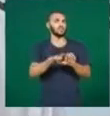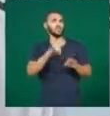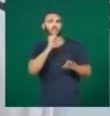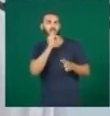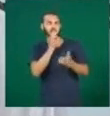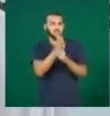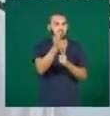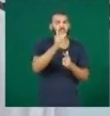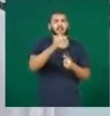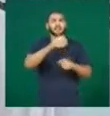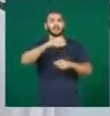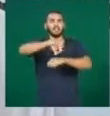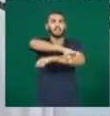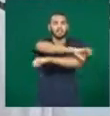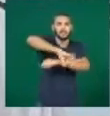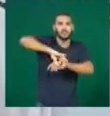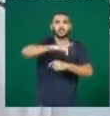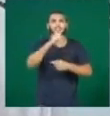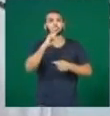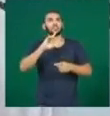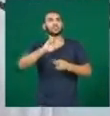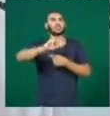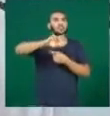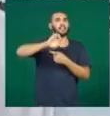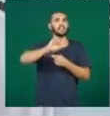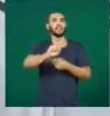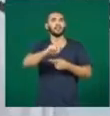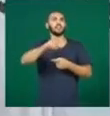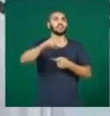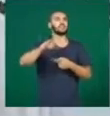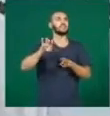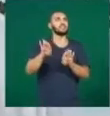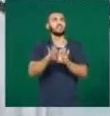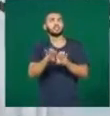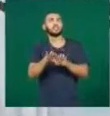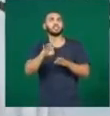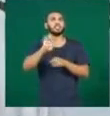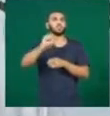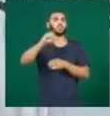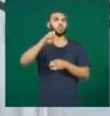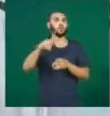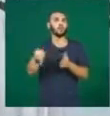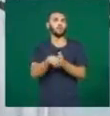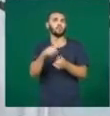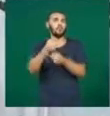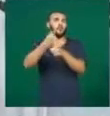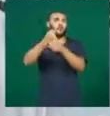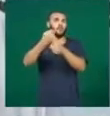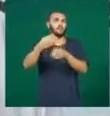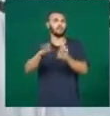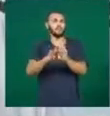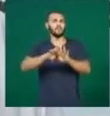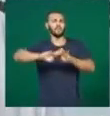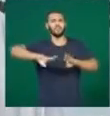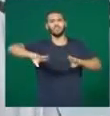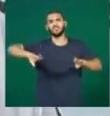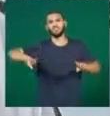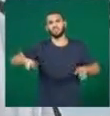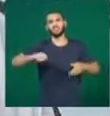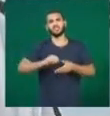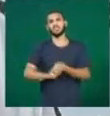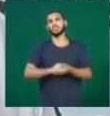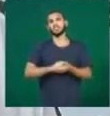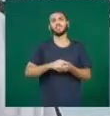Conselho de Arquitetura e Urbanismo, CREA, Instituto Brasileiro do Concreto, o Sinduscom, e várias